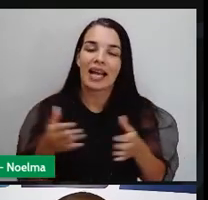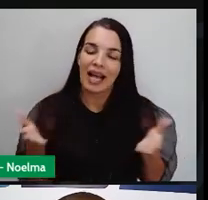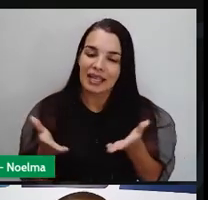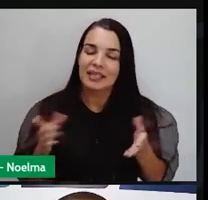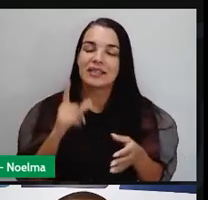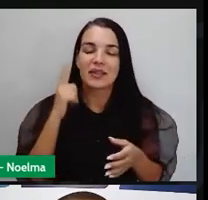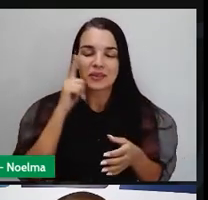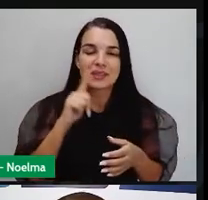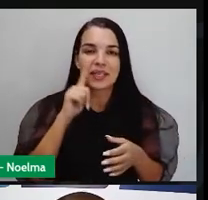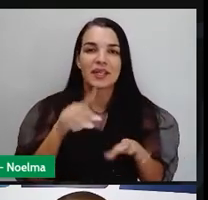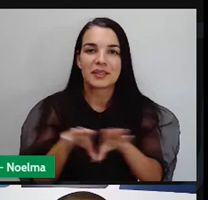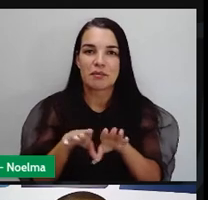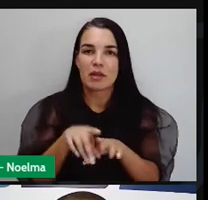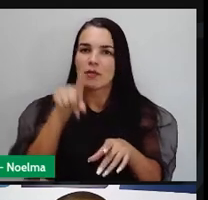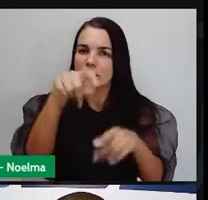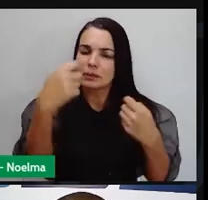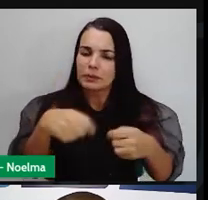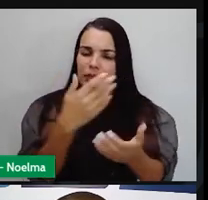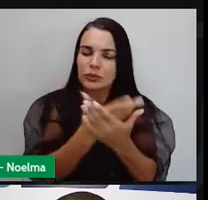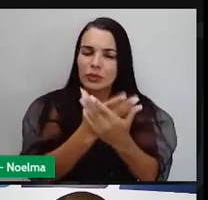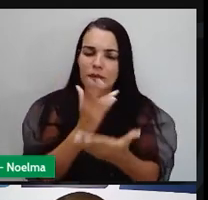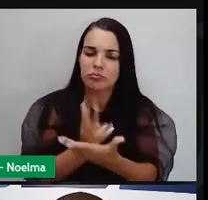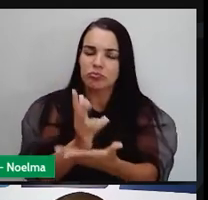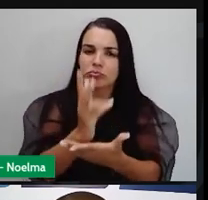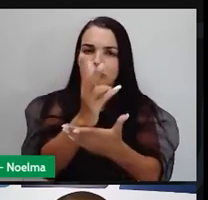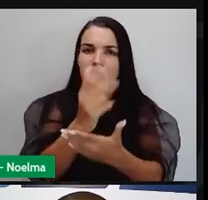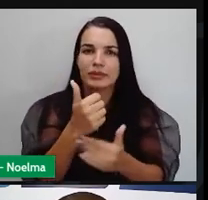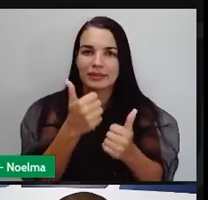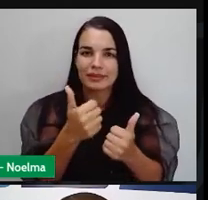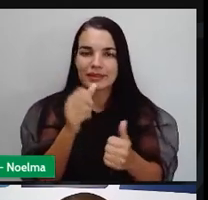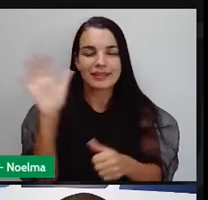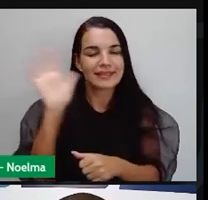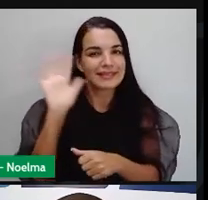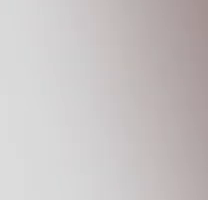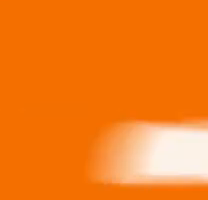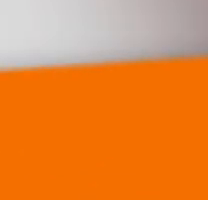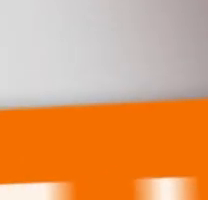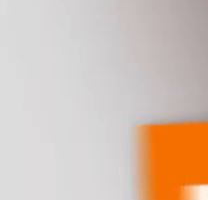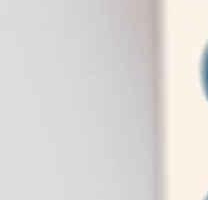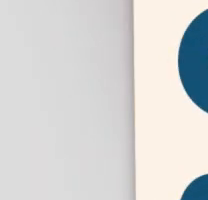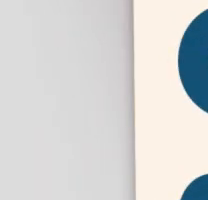também vai conseguindo. Estudem, sigam em frente e até a semana que vem. Tchau.